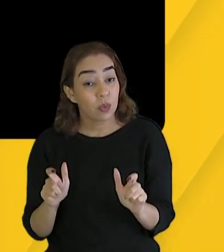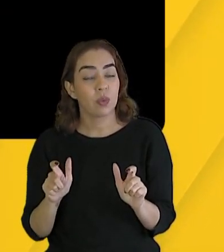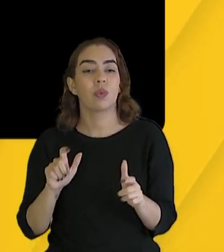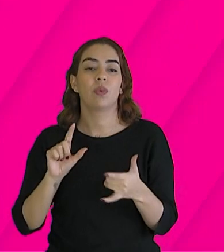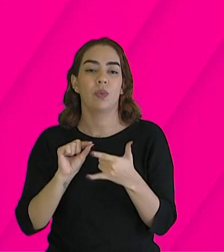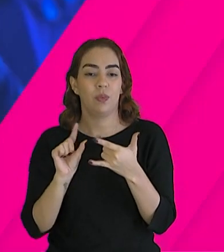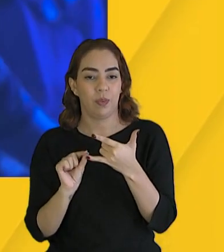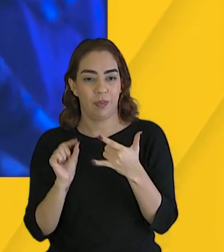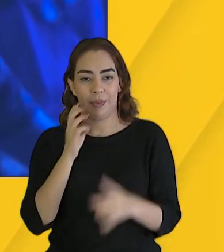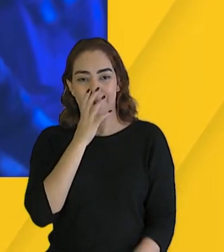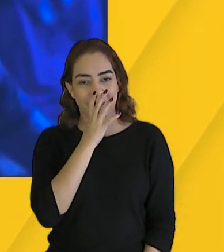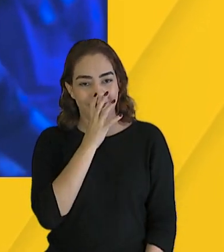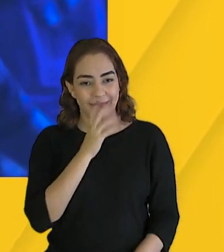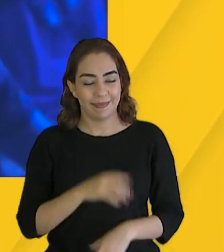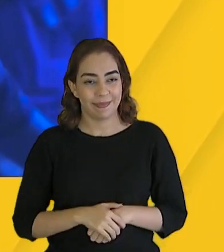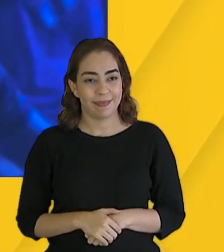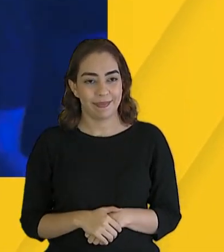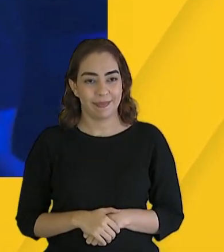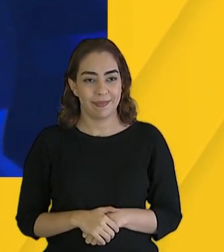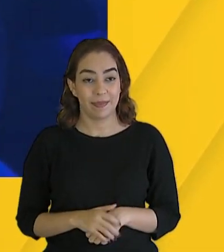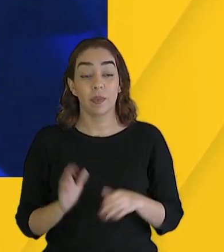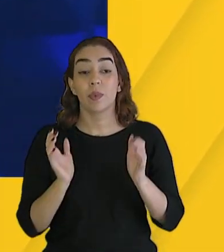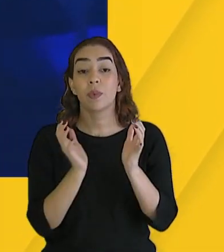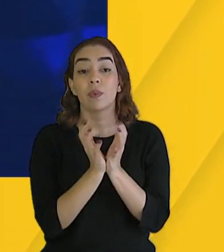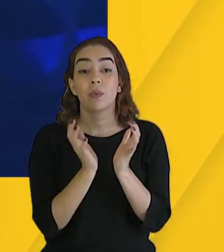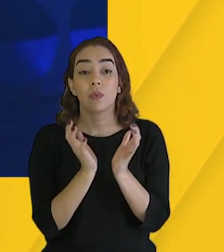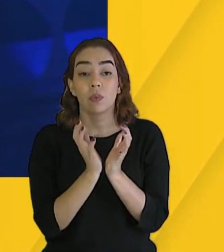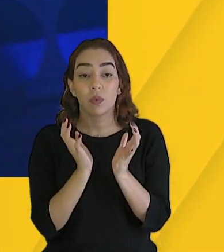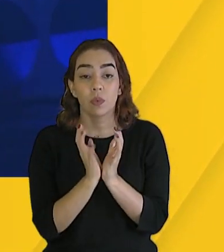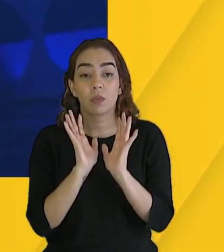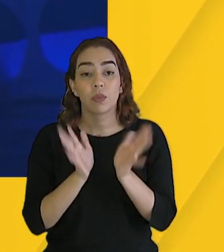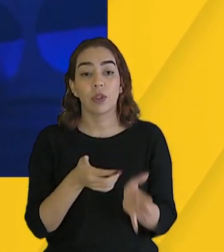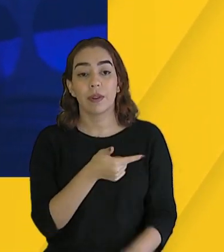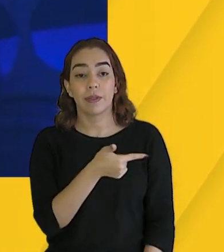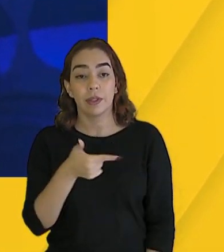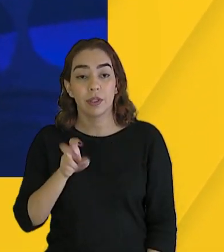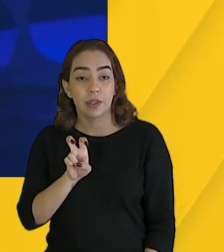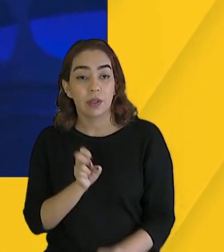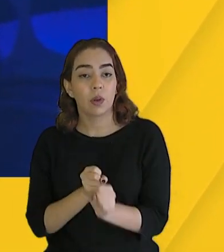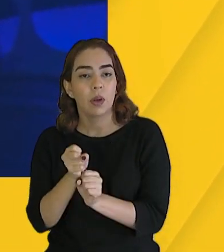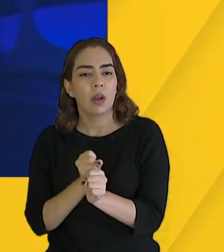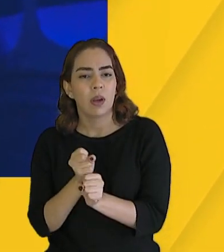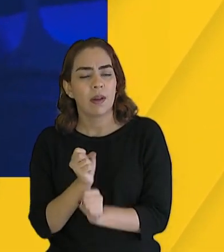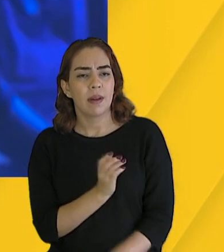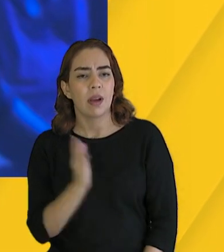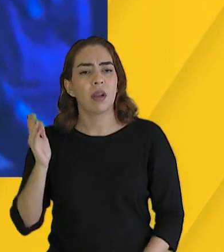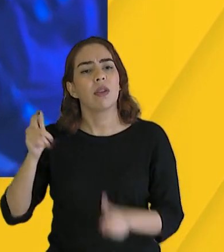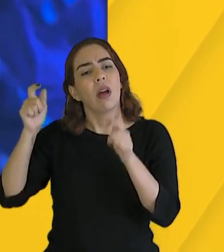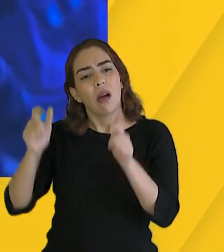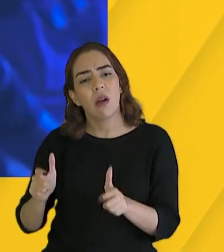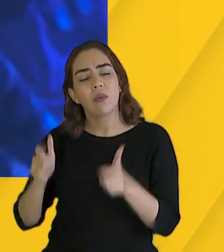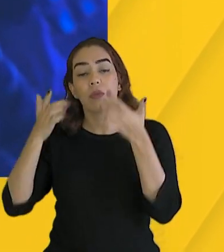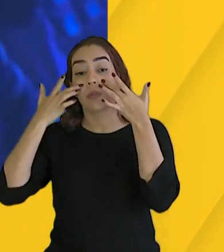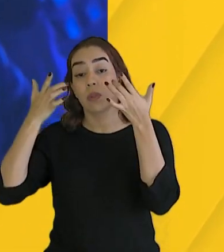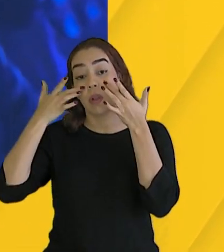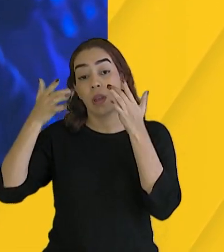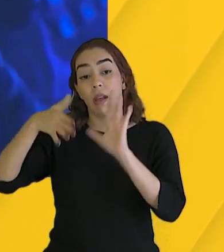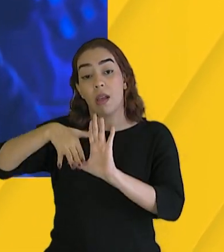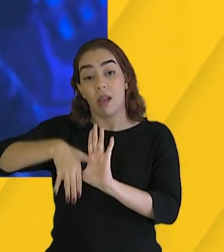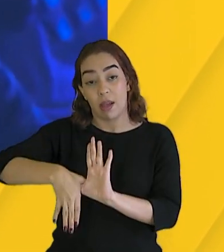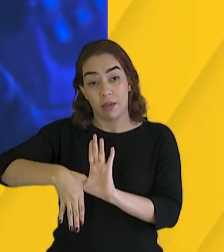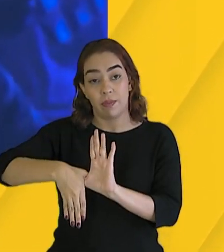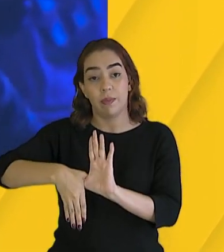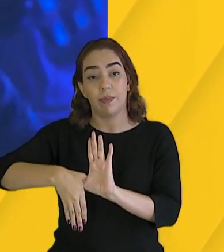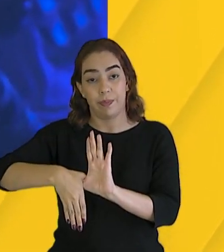do grupo. O grupo Barbatuques comemora 25 anos com show no Teatro José de Alencar neste fim de semana.